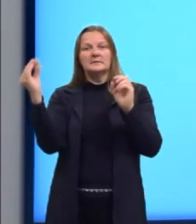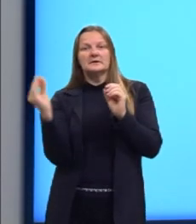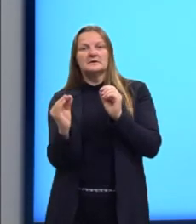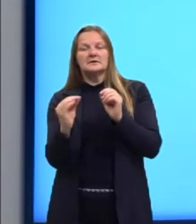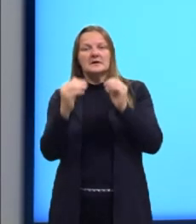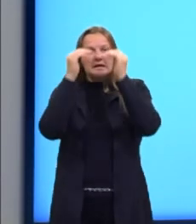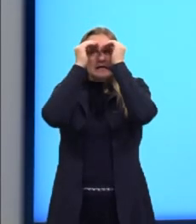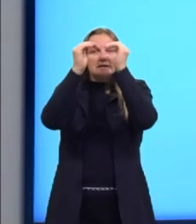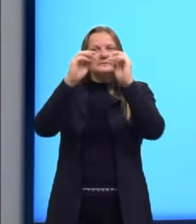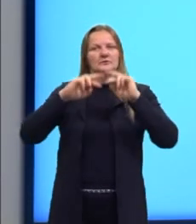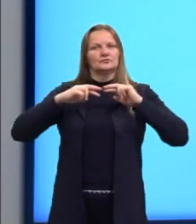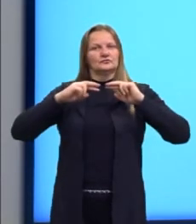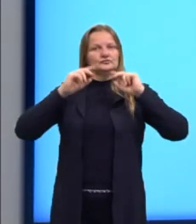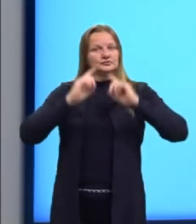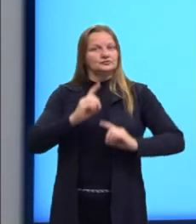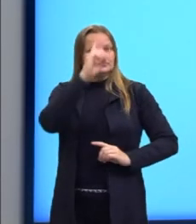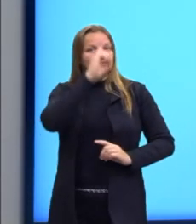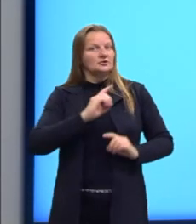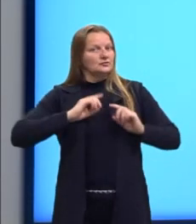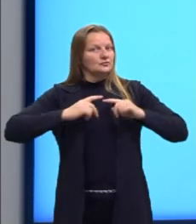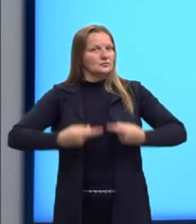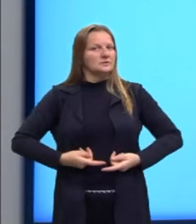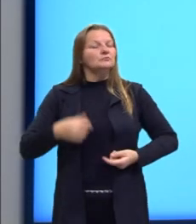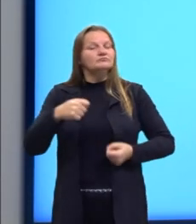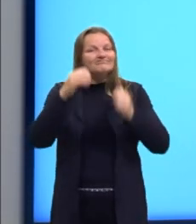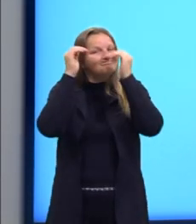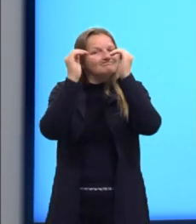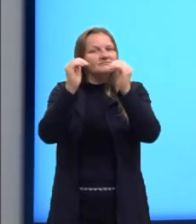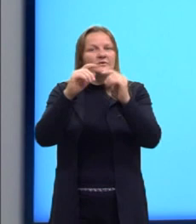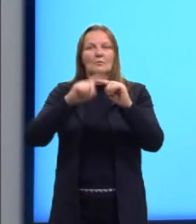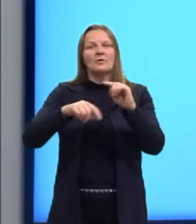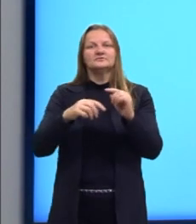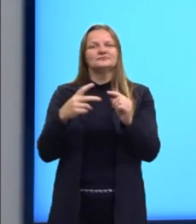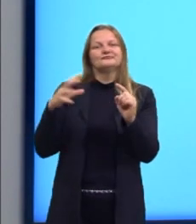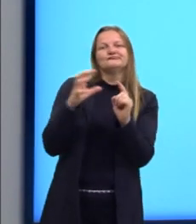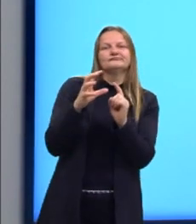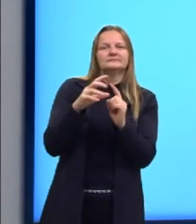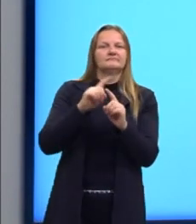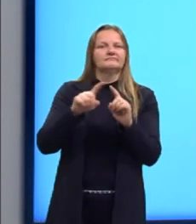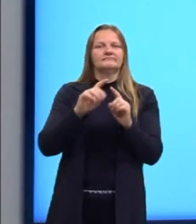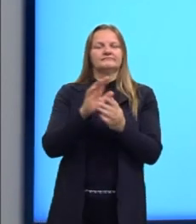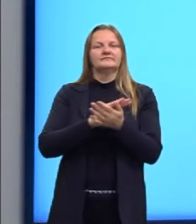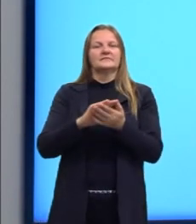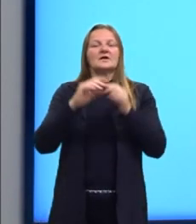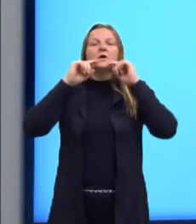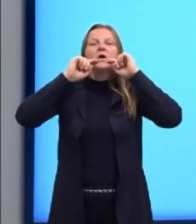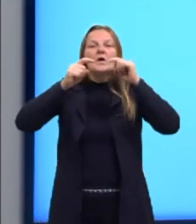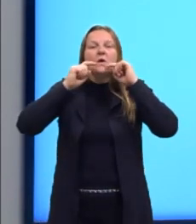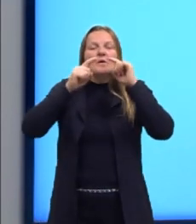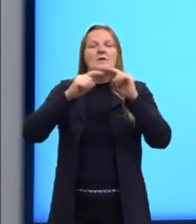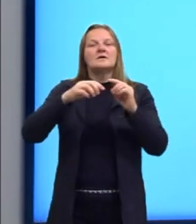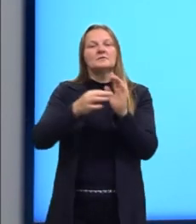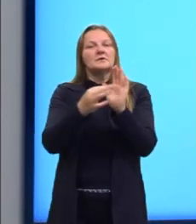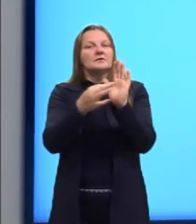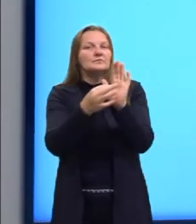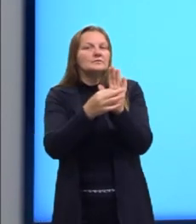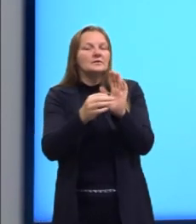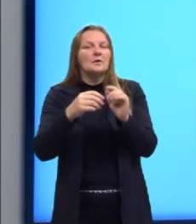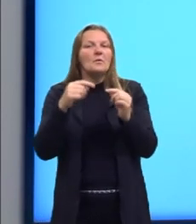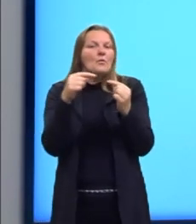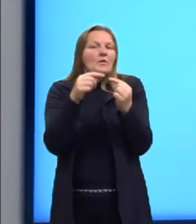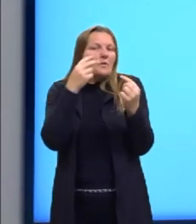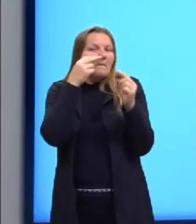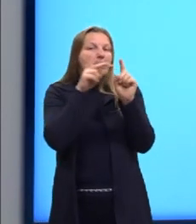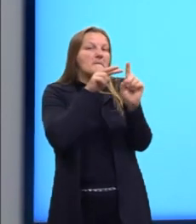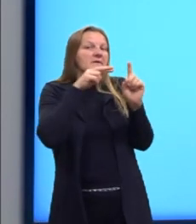respeitando os direitos humanos, além de se posicionar de maneira crítica e argumentar a favor de um ponto